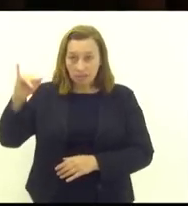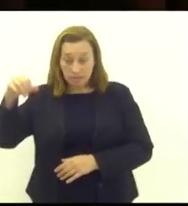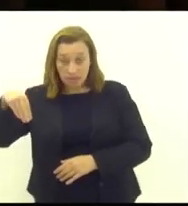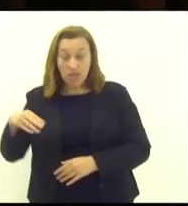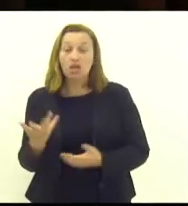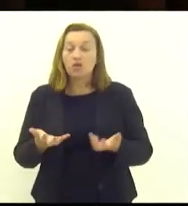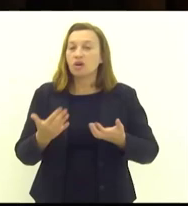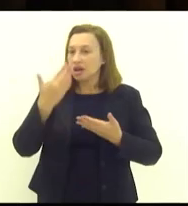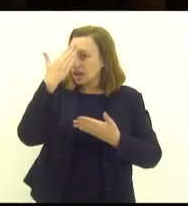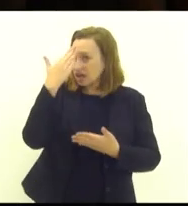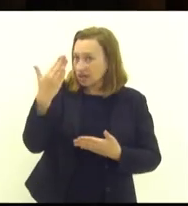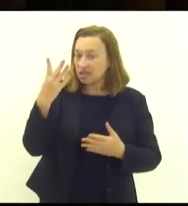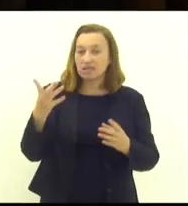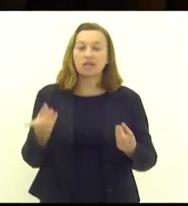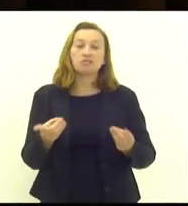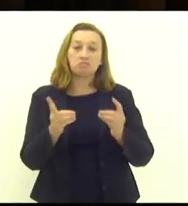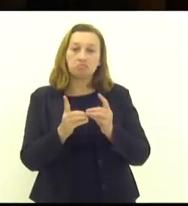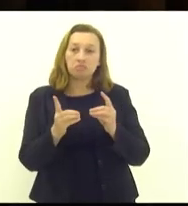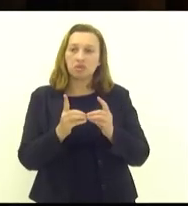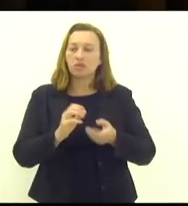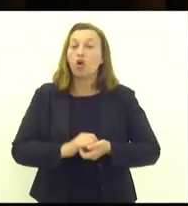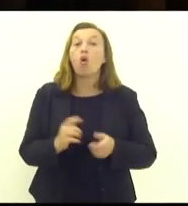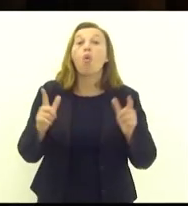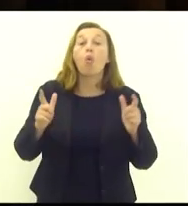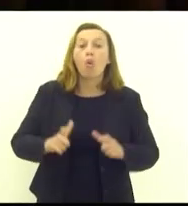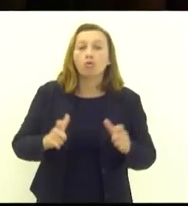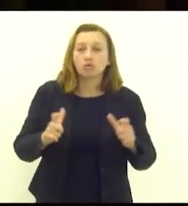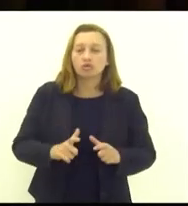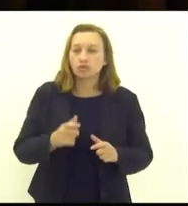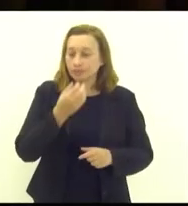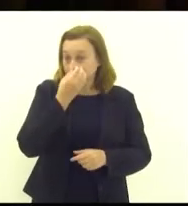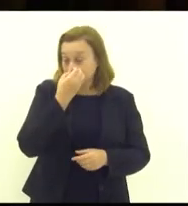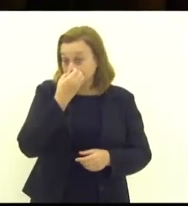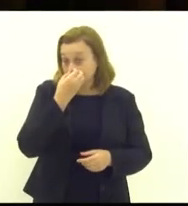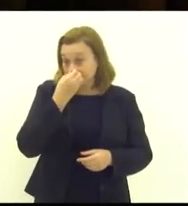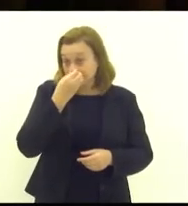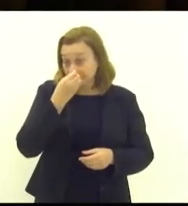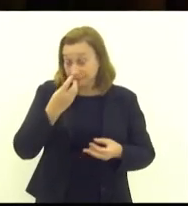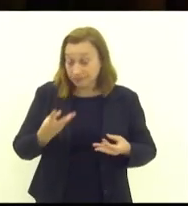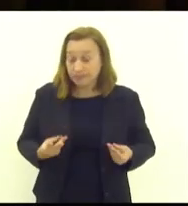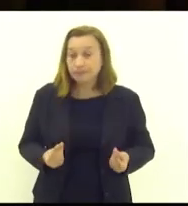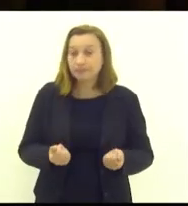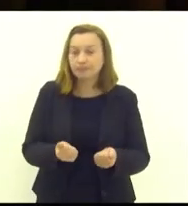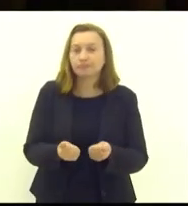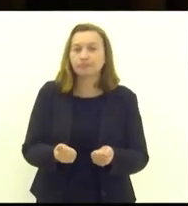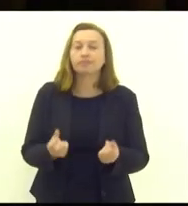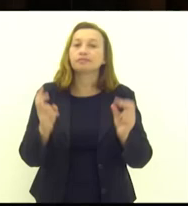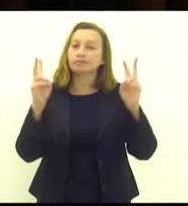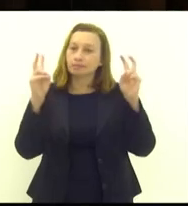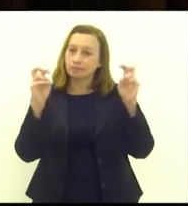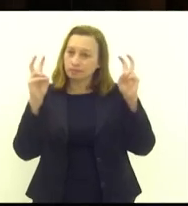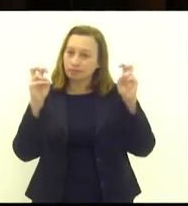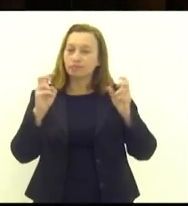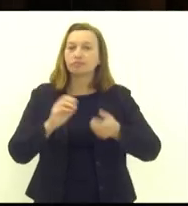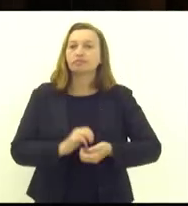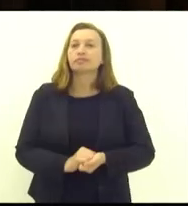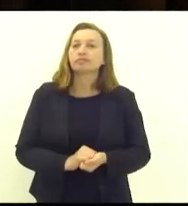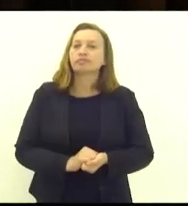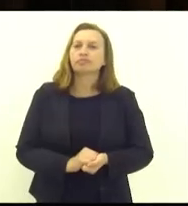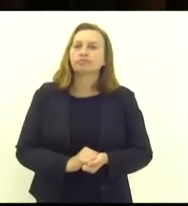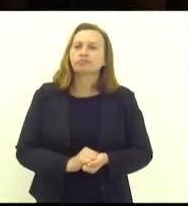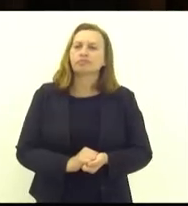pelo atendimento onde sensibilizou com o caso, com a situação